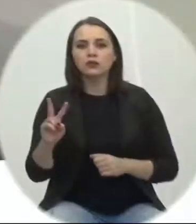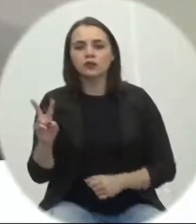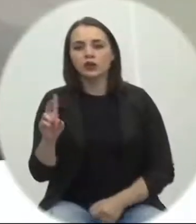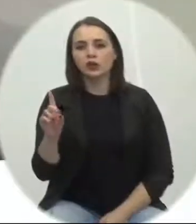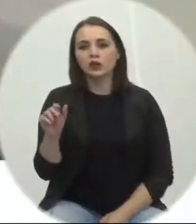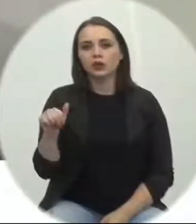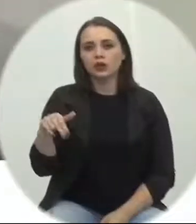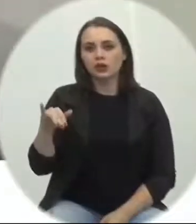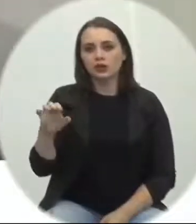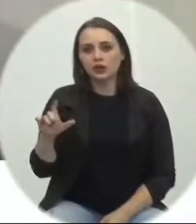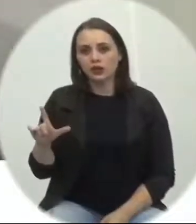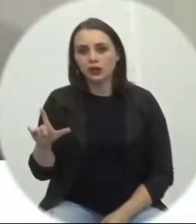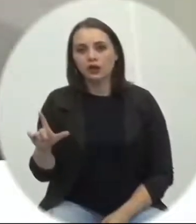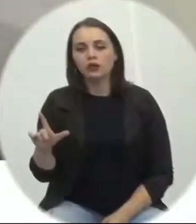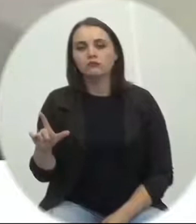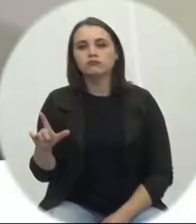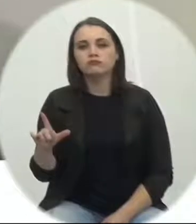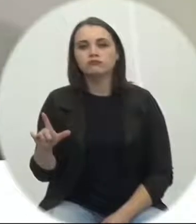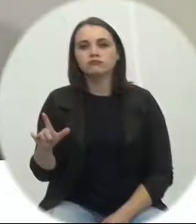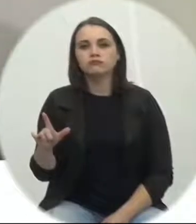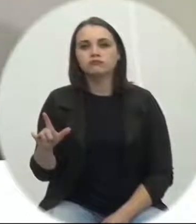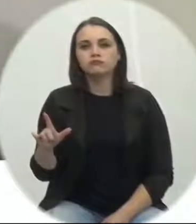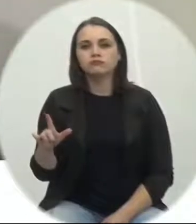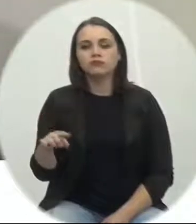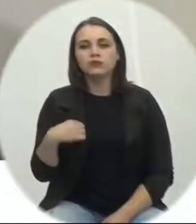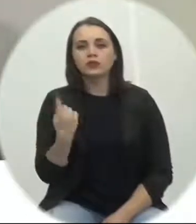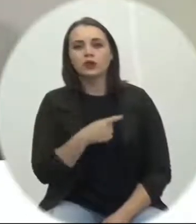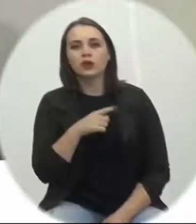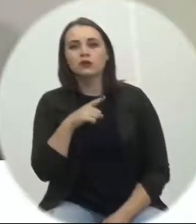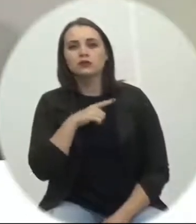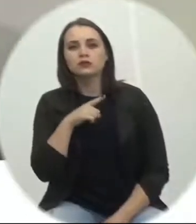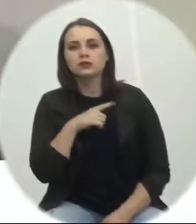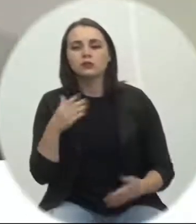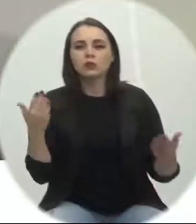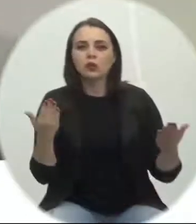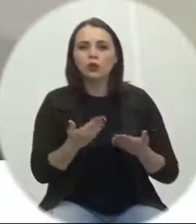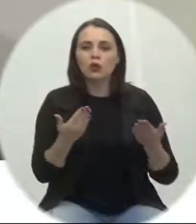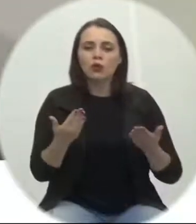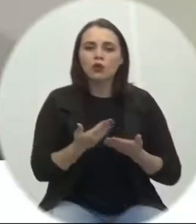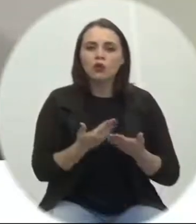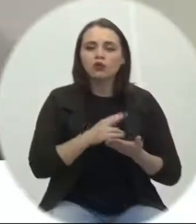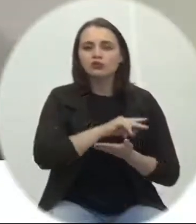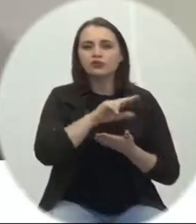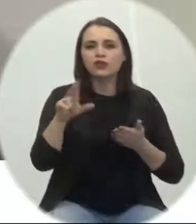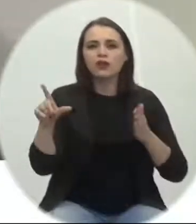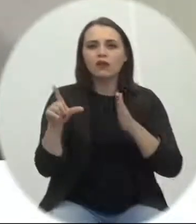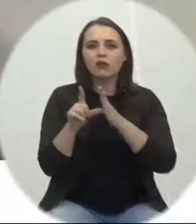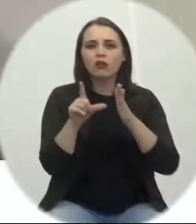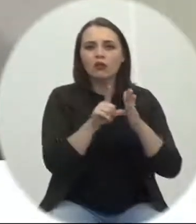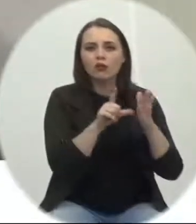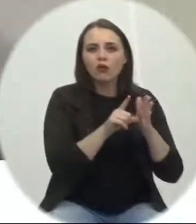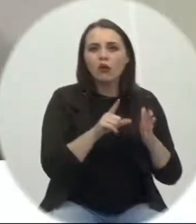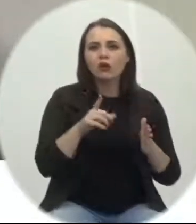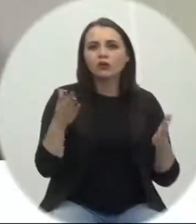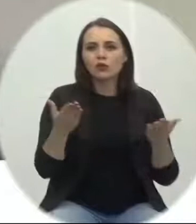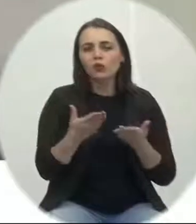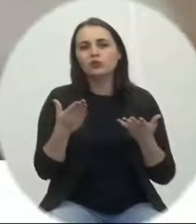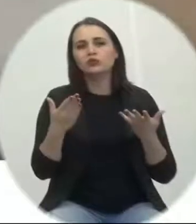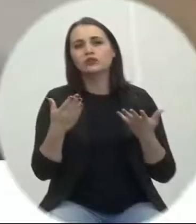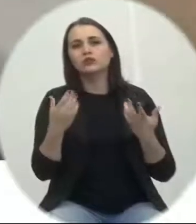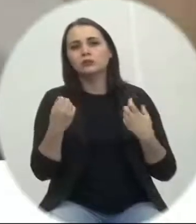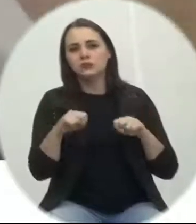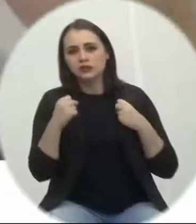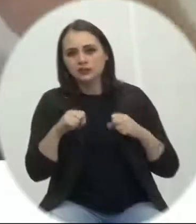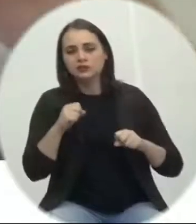Antunes, nós temos hoje tantos lojistas, tantas pessoas que hoje dependem da sobrevivência